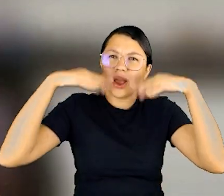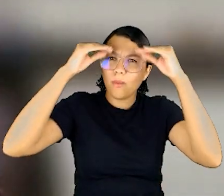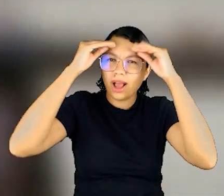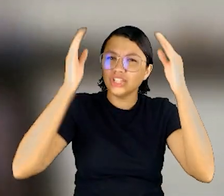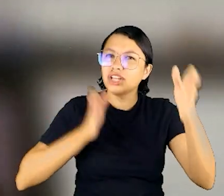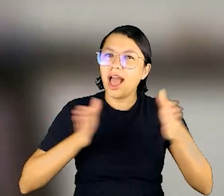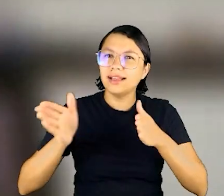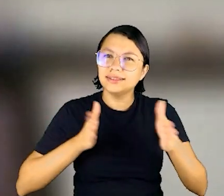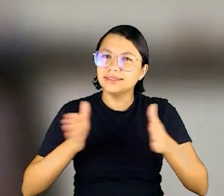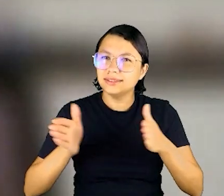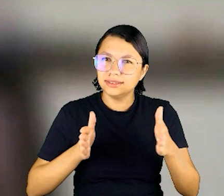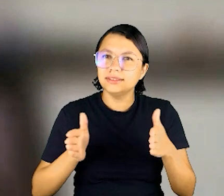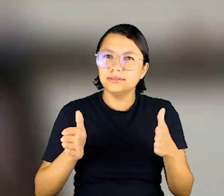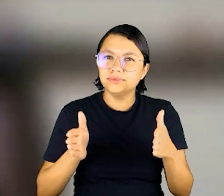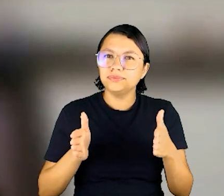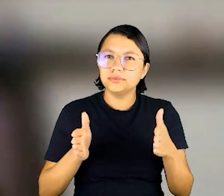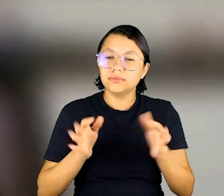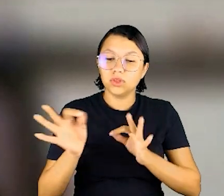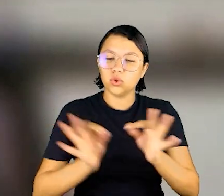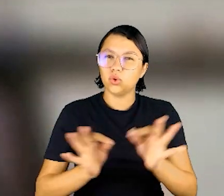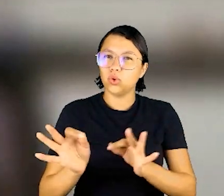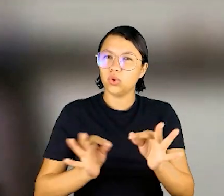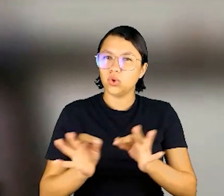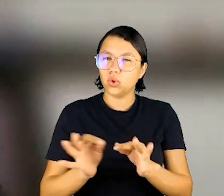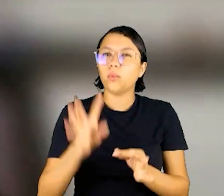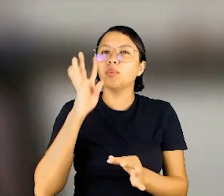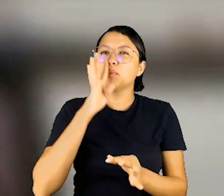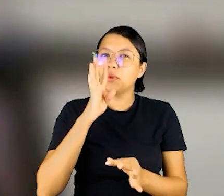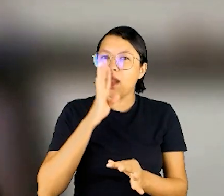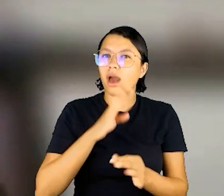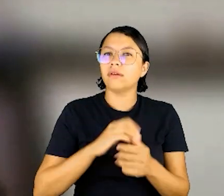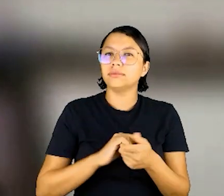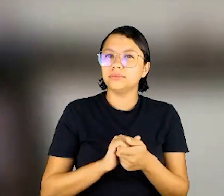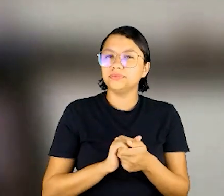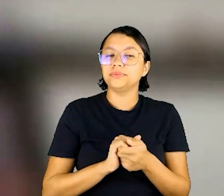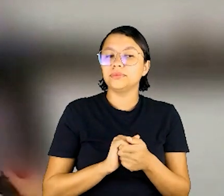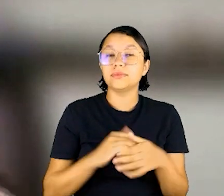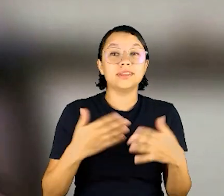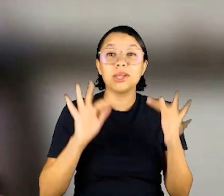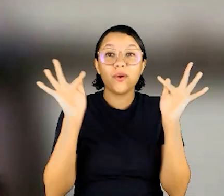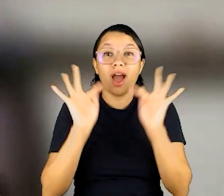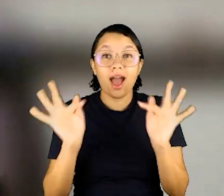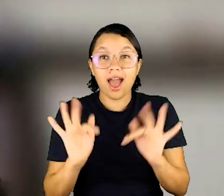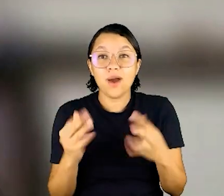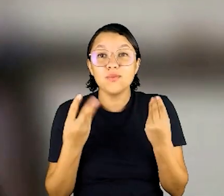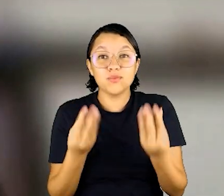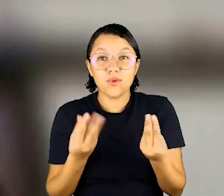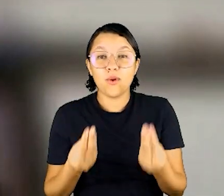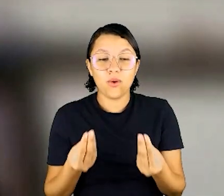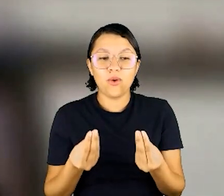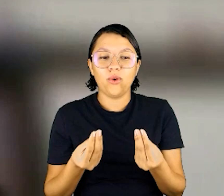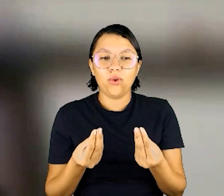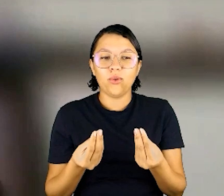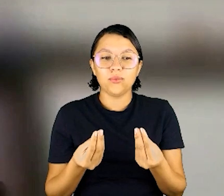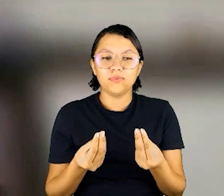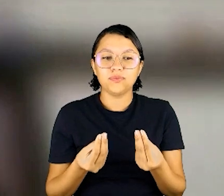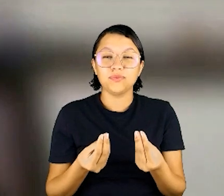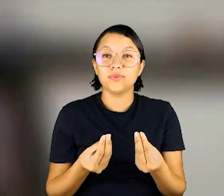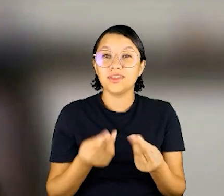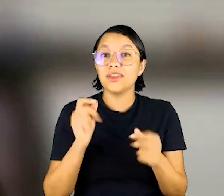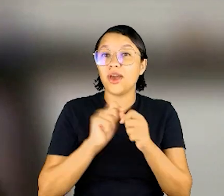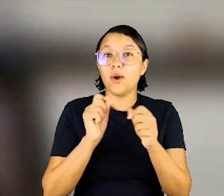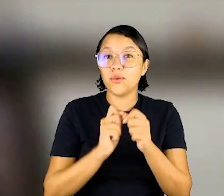denso, com linguagem acessível, numa diagramação muito bacana. Então, com muita alegria que eu